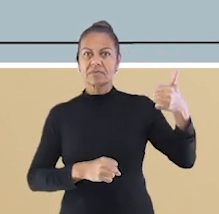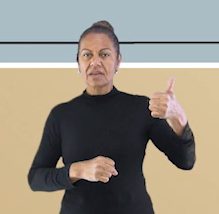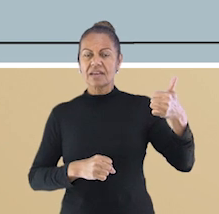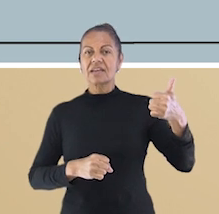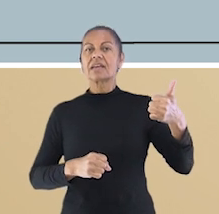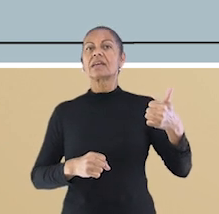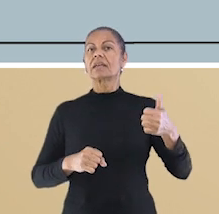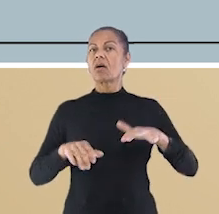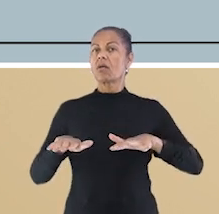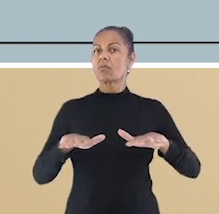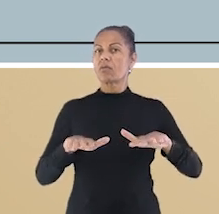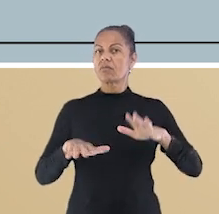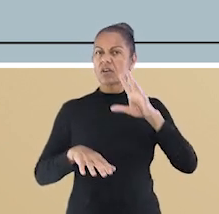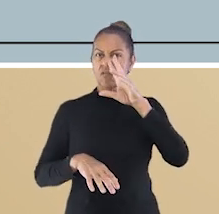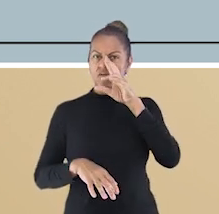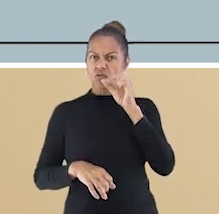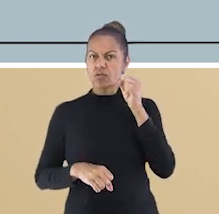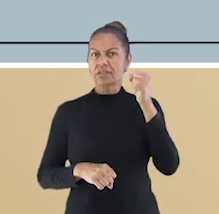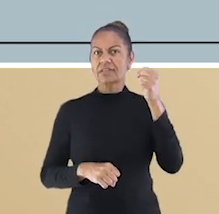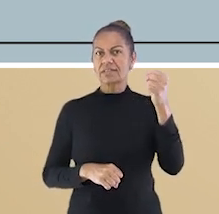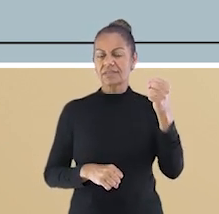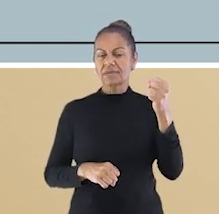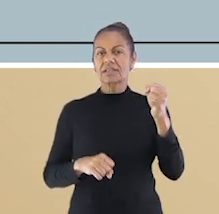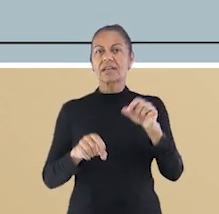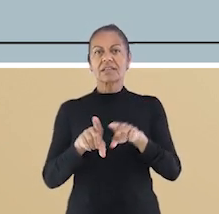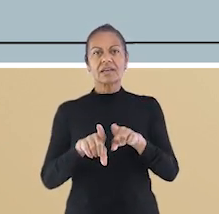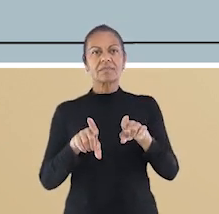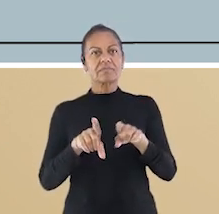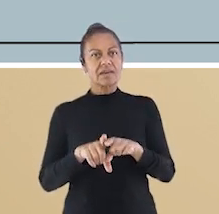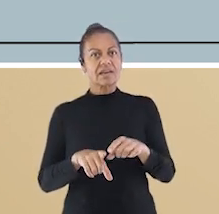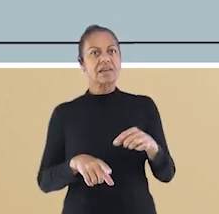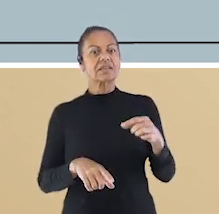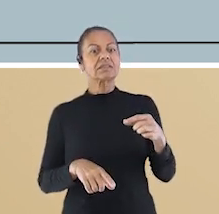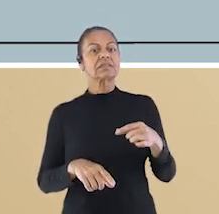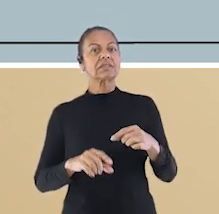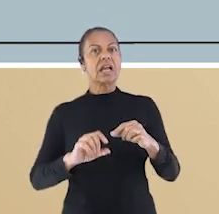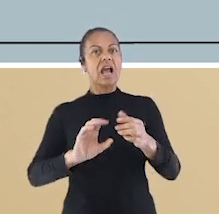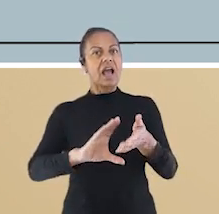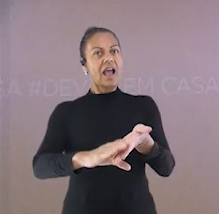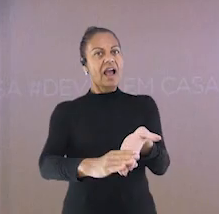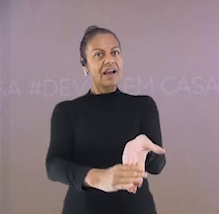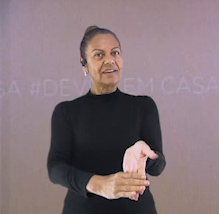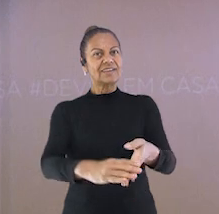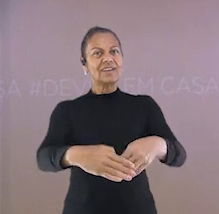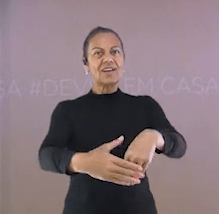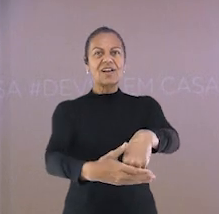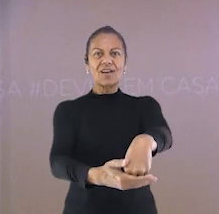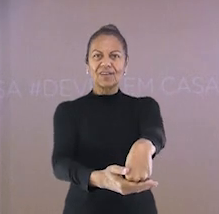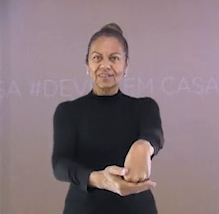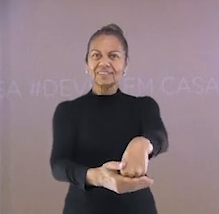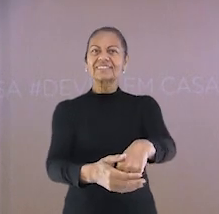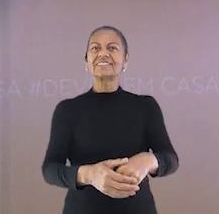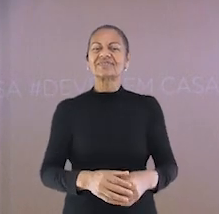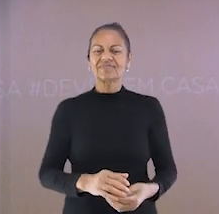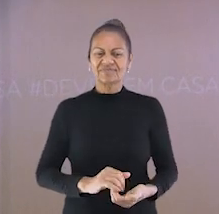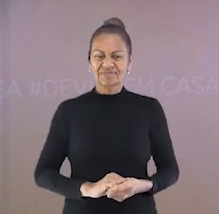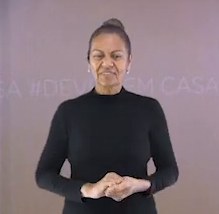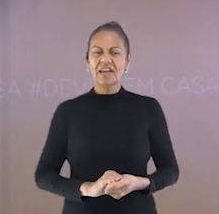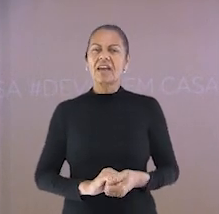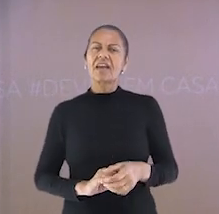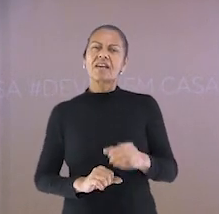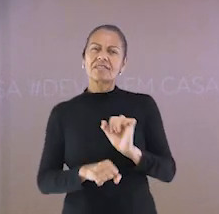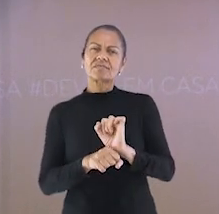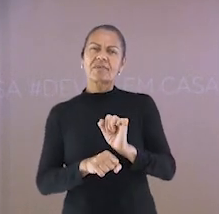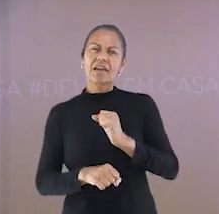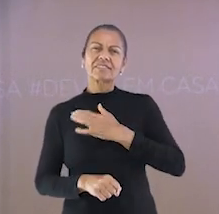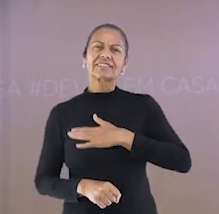exercícios de fortalecimento. E a segunda, exercícios de alongamento. Espero que tenham gostado e que, de